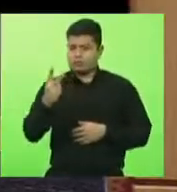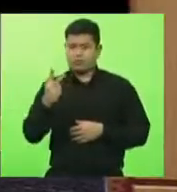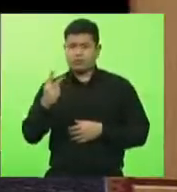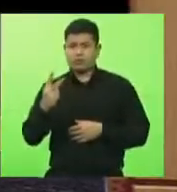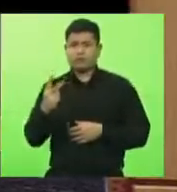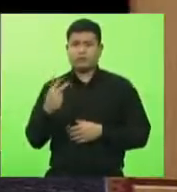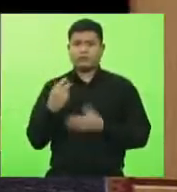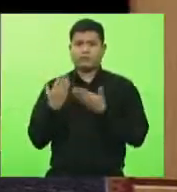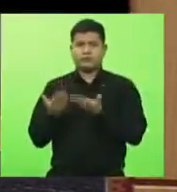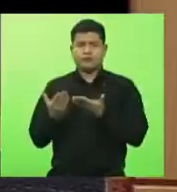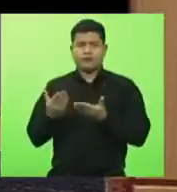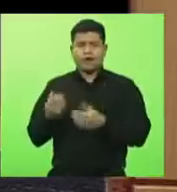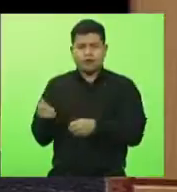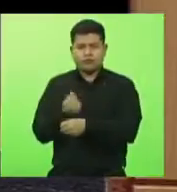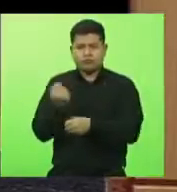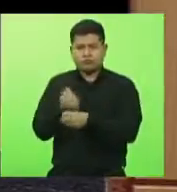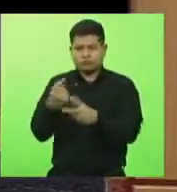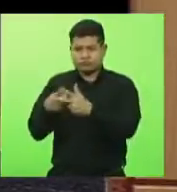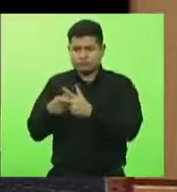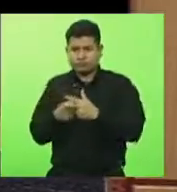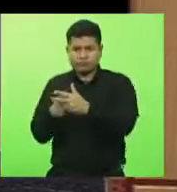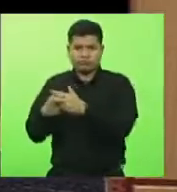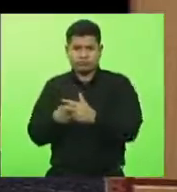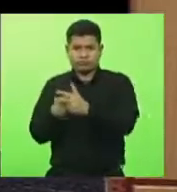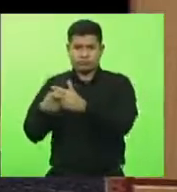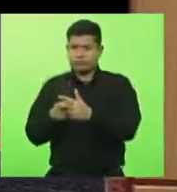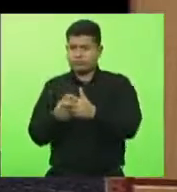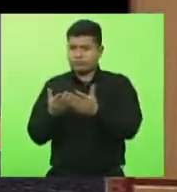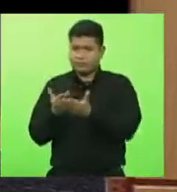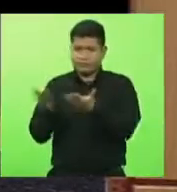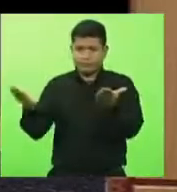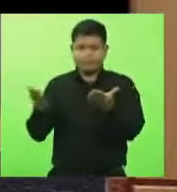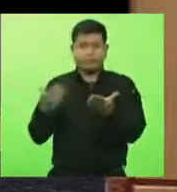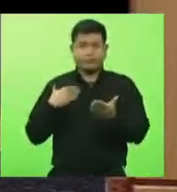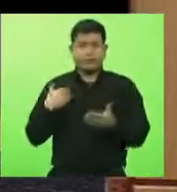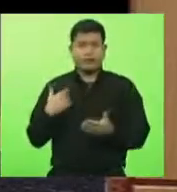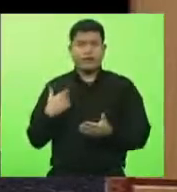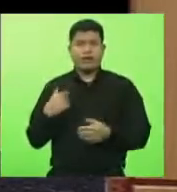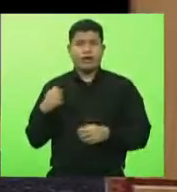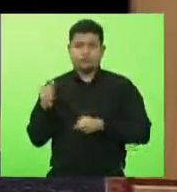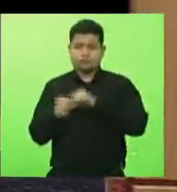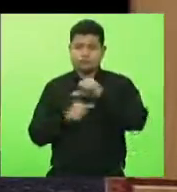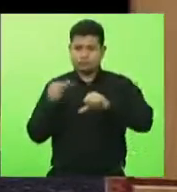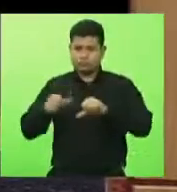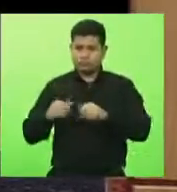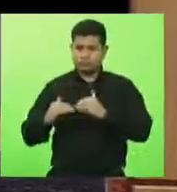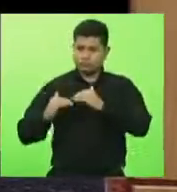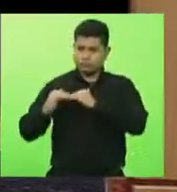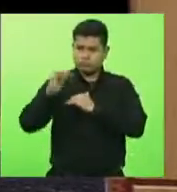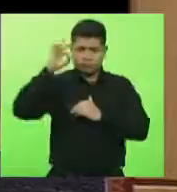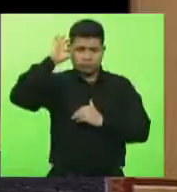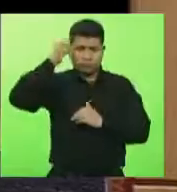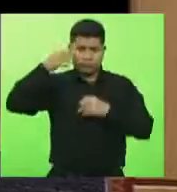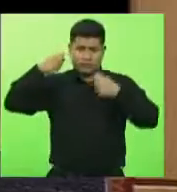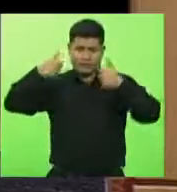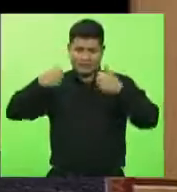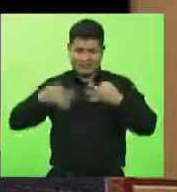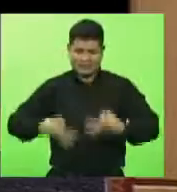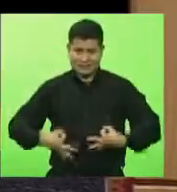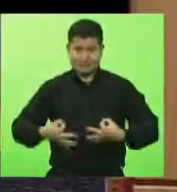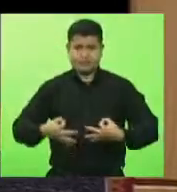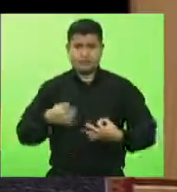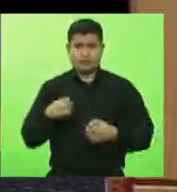franco andamento a questão das obras, da recuperação da rodovia. Vamos ter a 158,